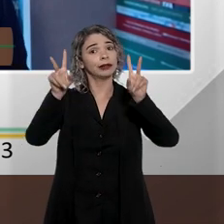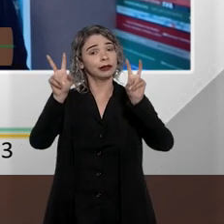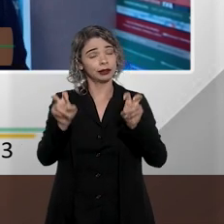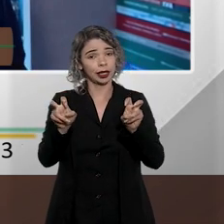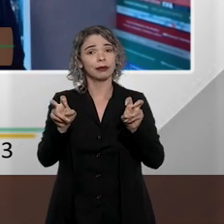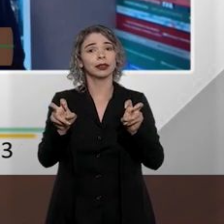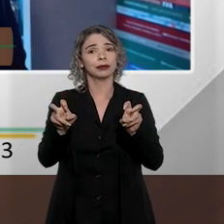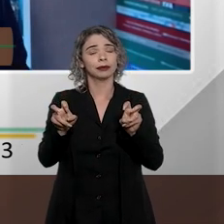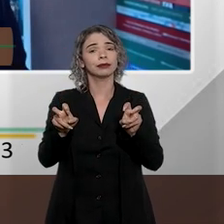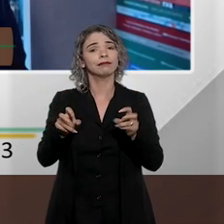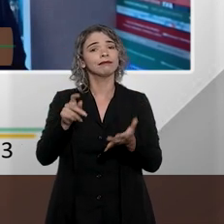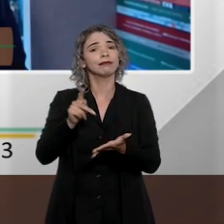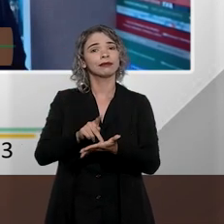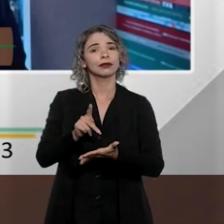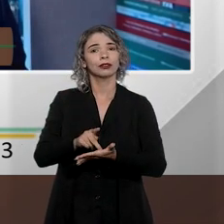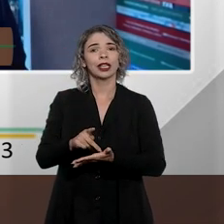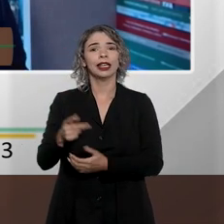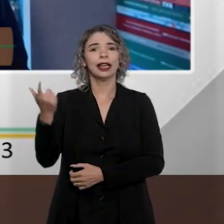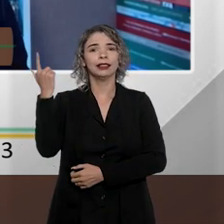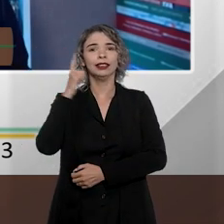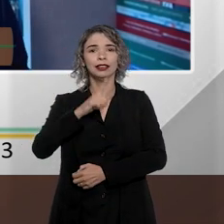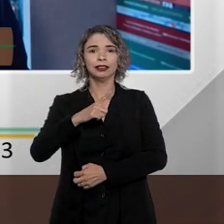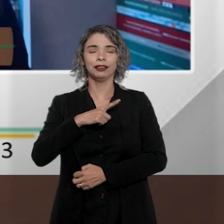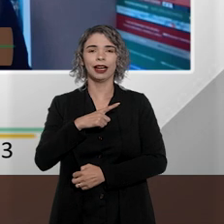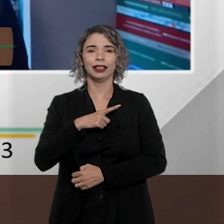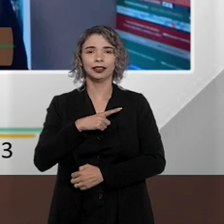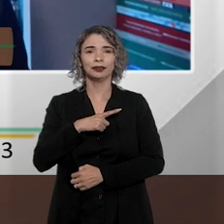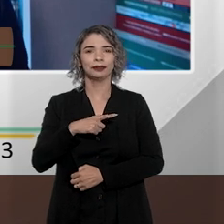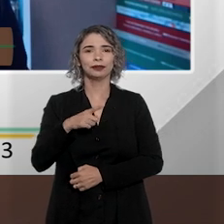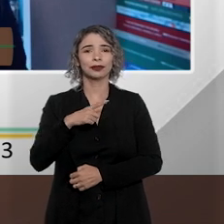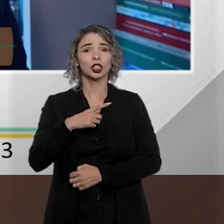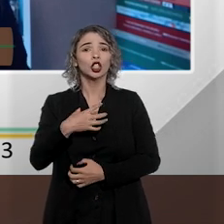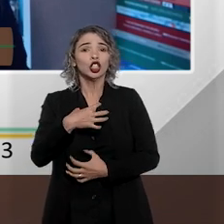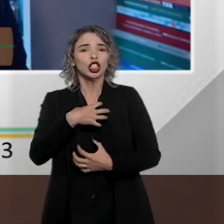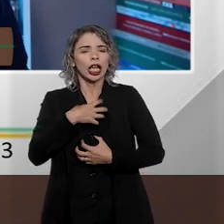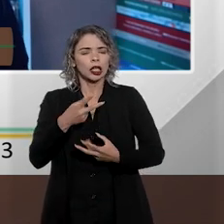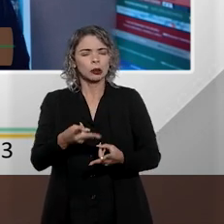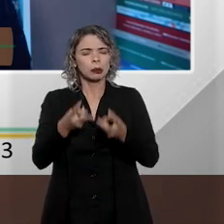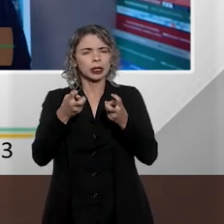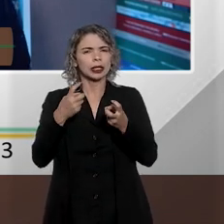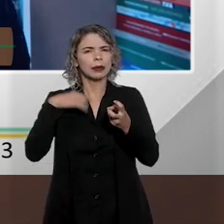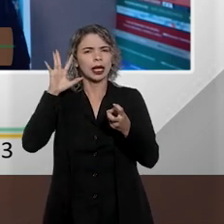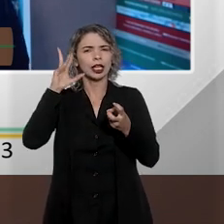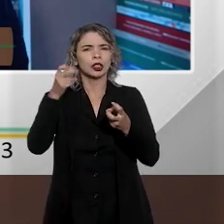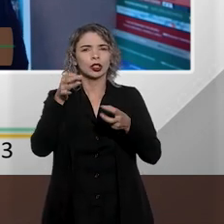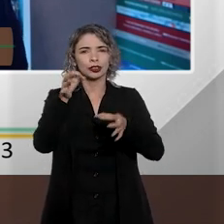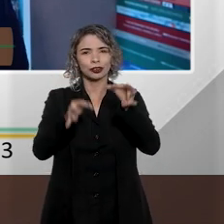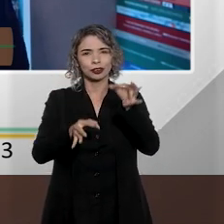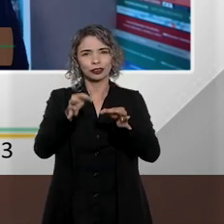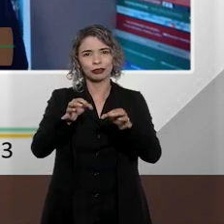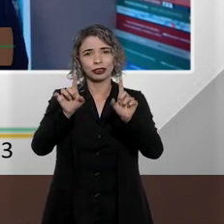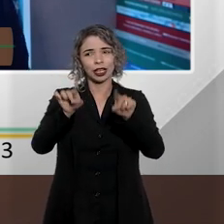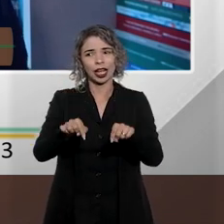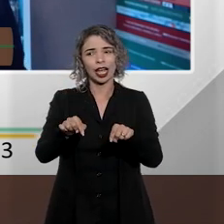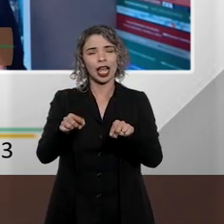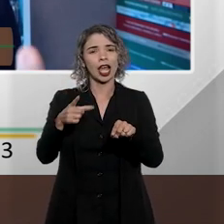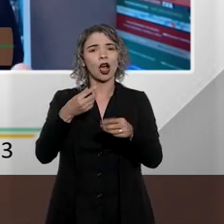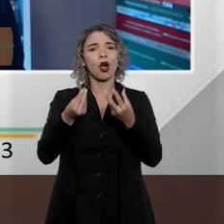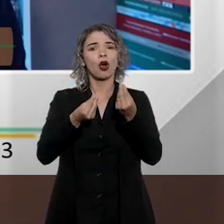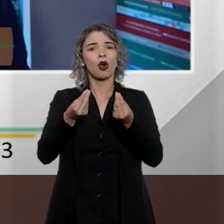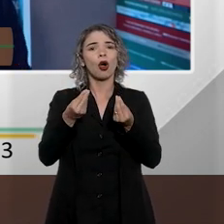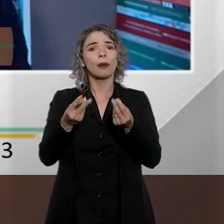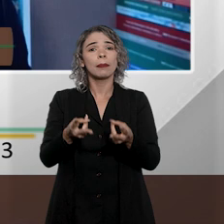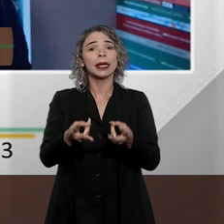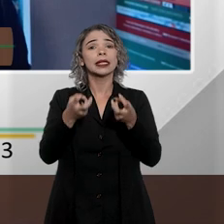disso, porque de fato há uma linha, uma forma de enxergar a decisão judicial como uma maneira de